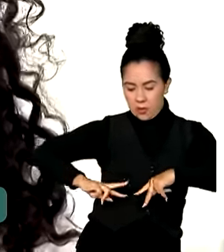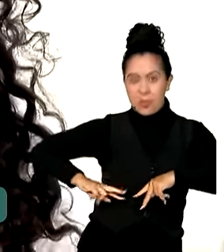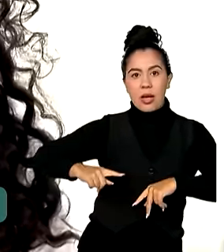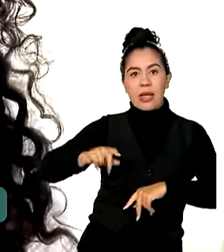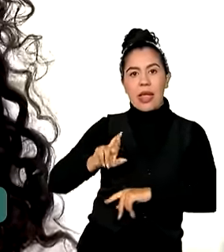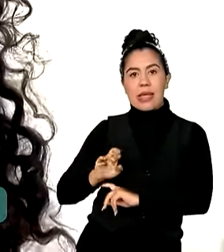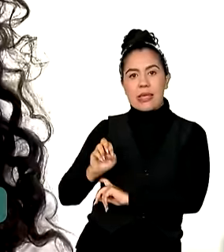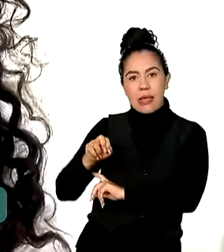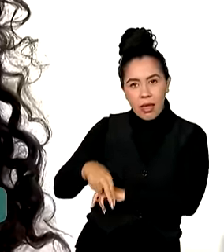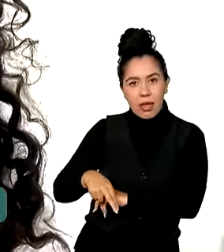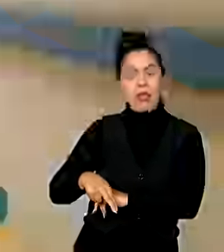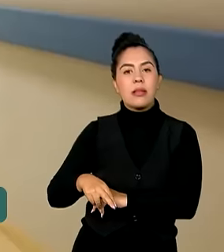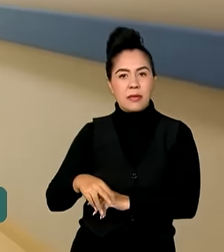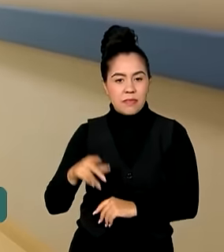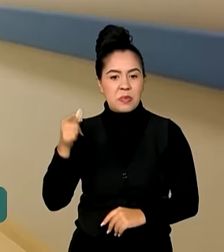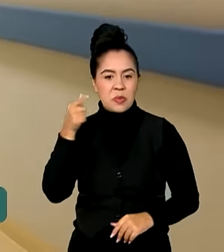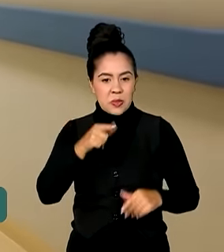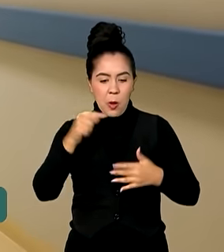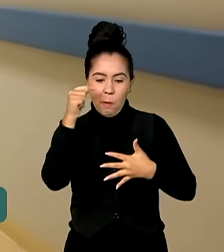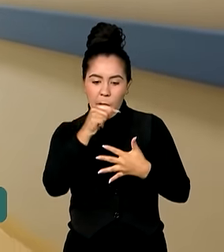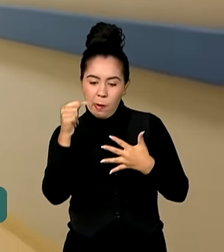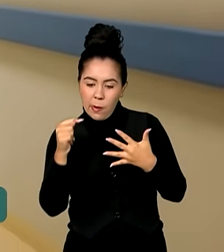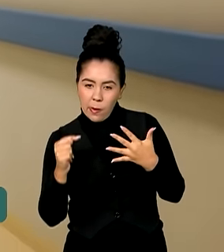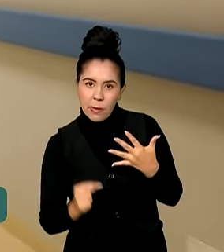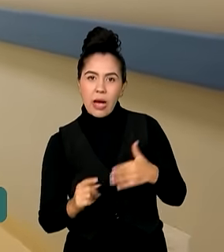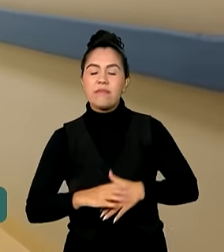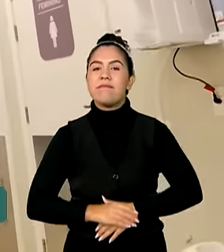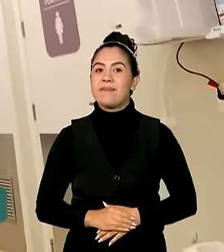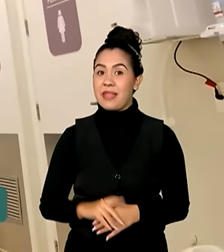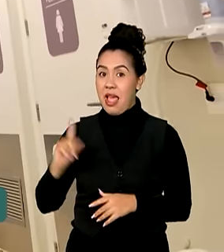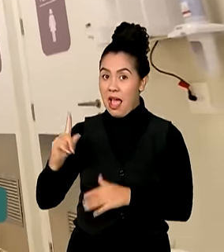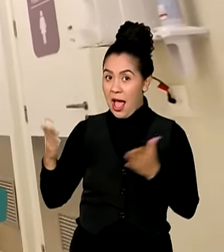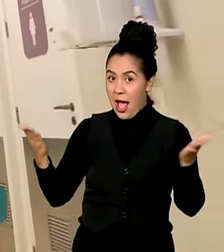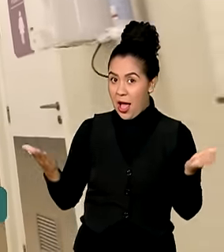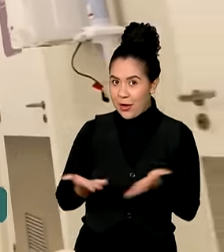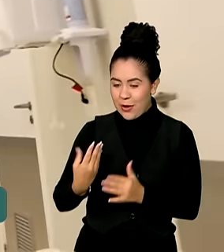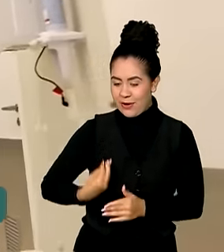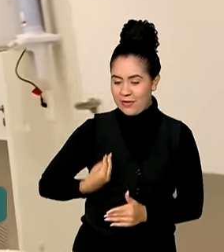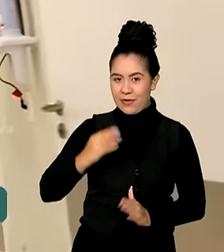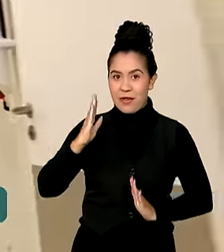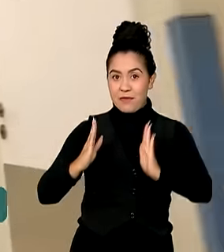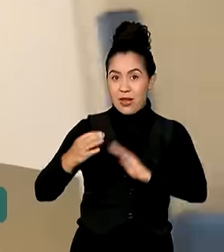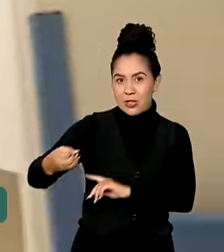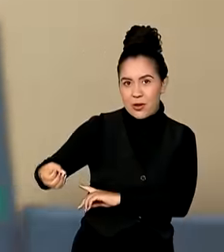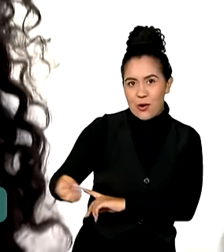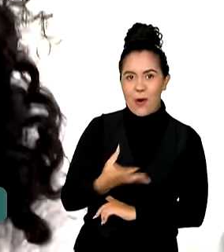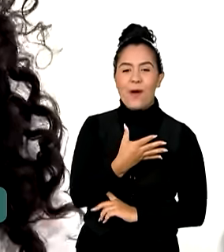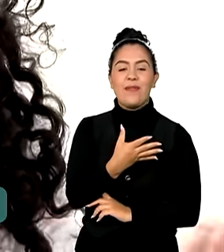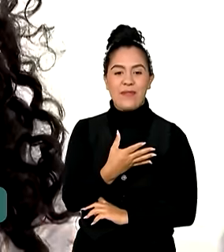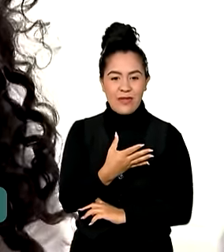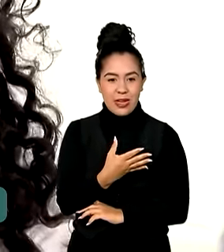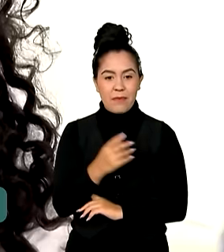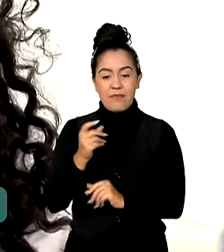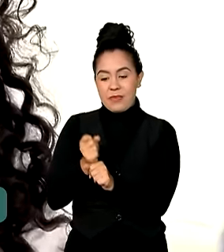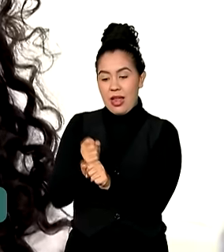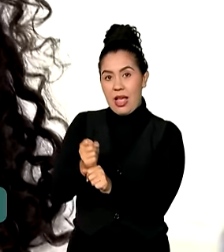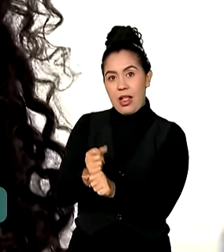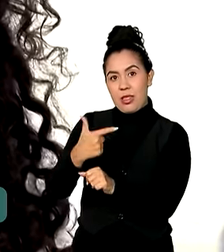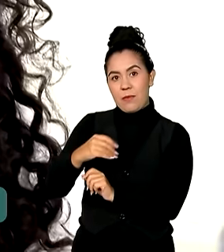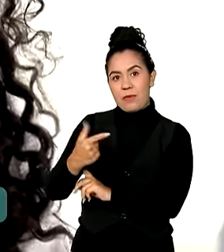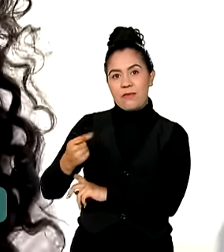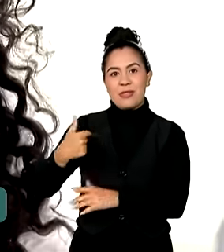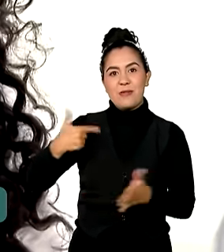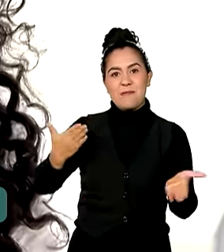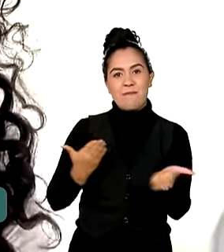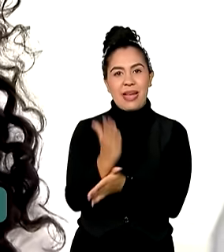rim de uma doação de órgãos. Agora, ela vai viver uma nova fase na unidade de saúde. Em 2020, eu passei no